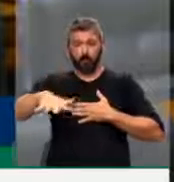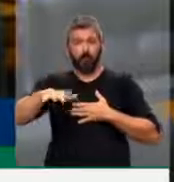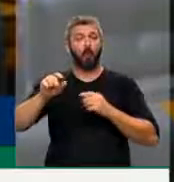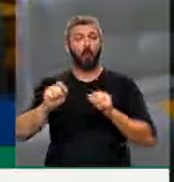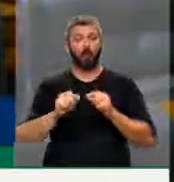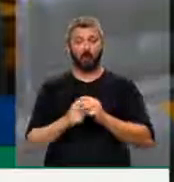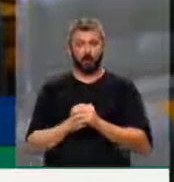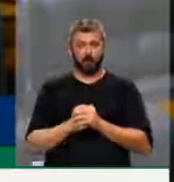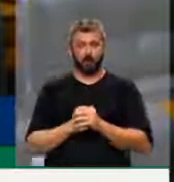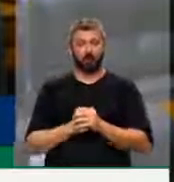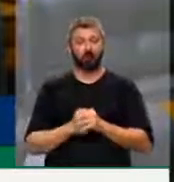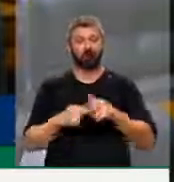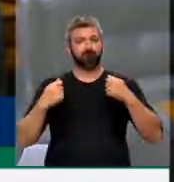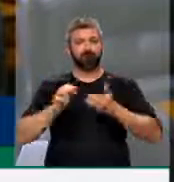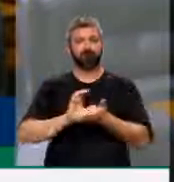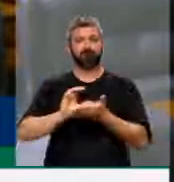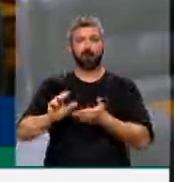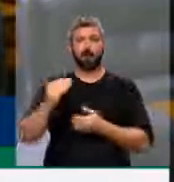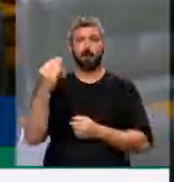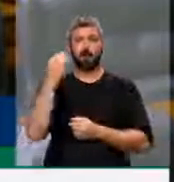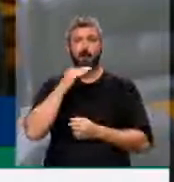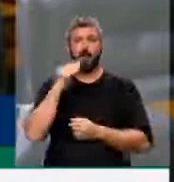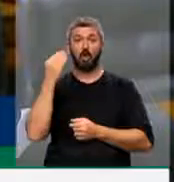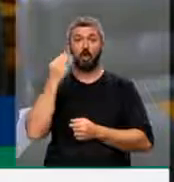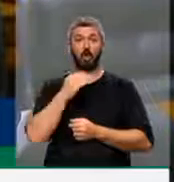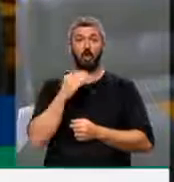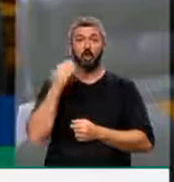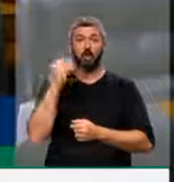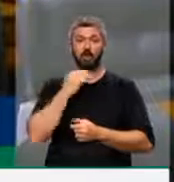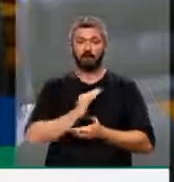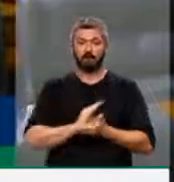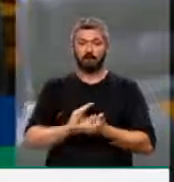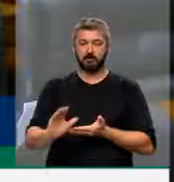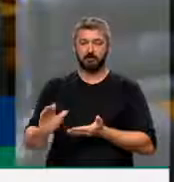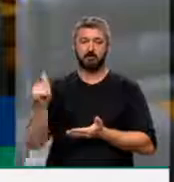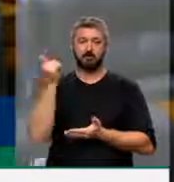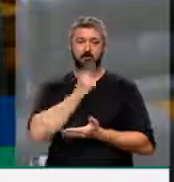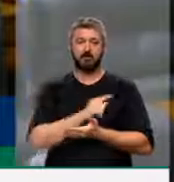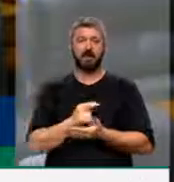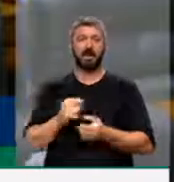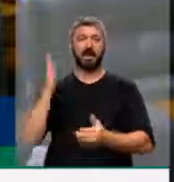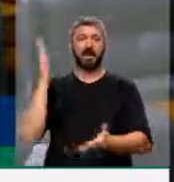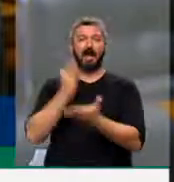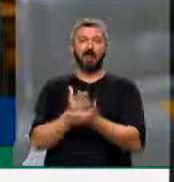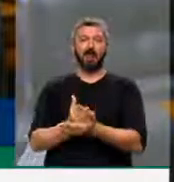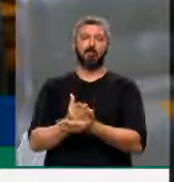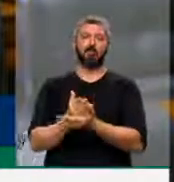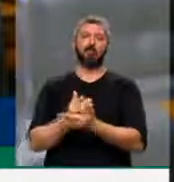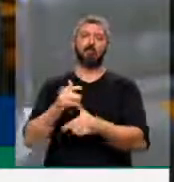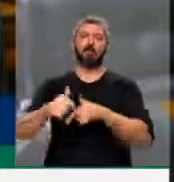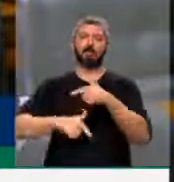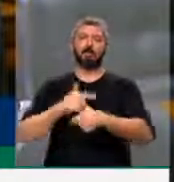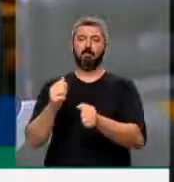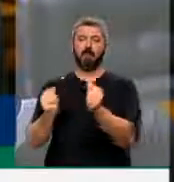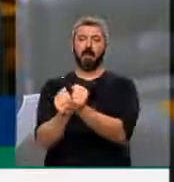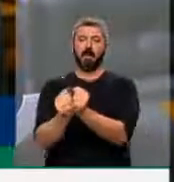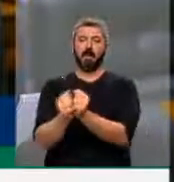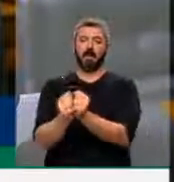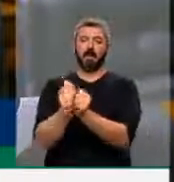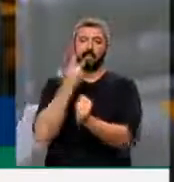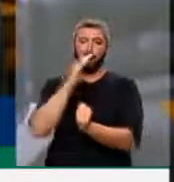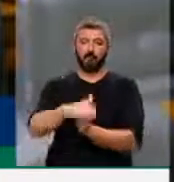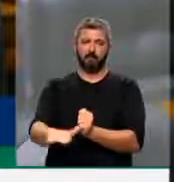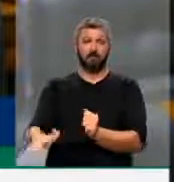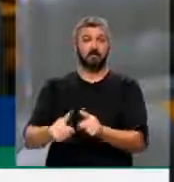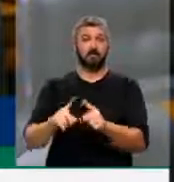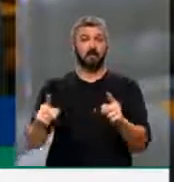que teve que investir bilhões e bilhões para terminar com o trabalho infantil. Mas conheço outros setores